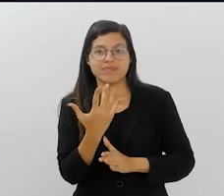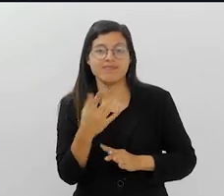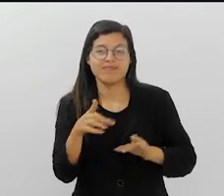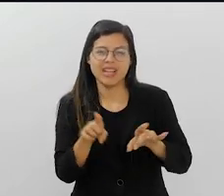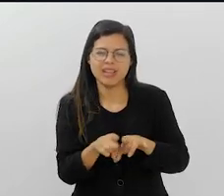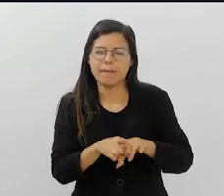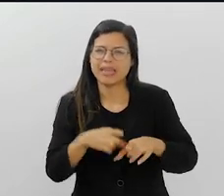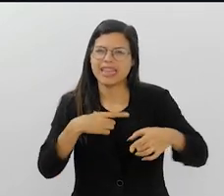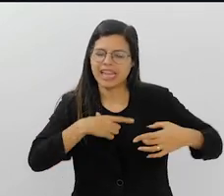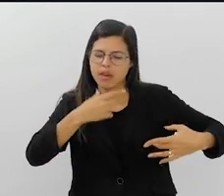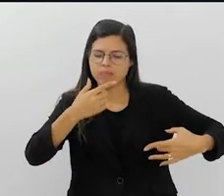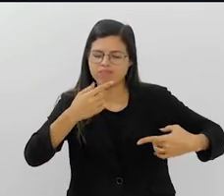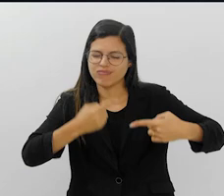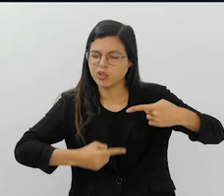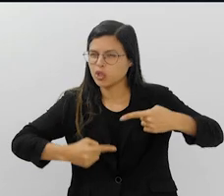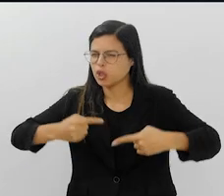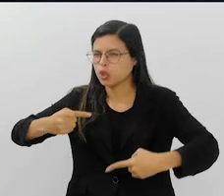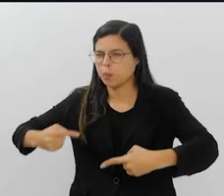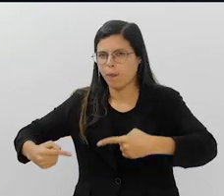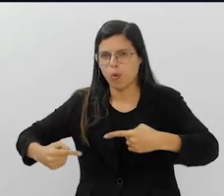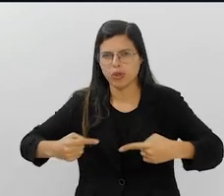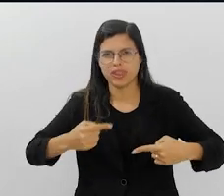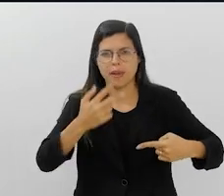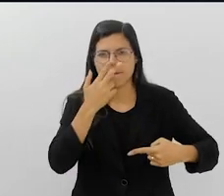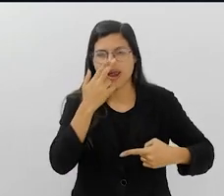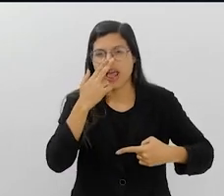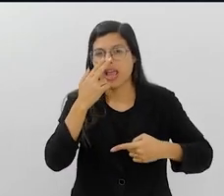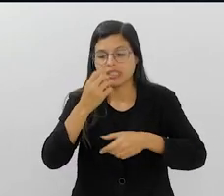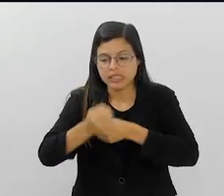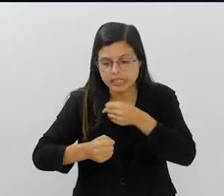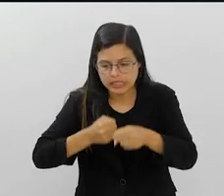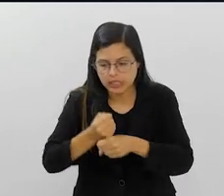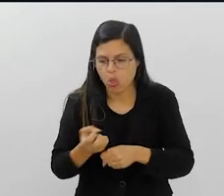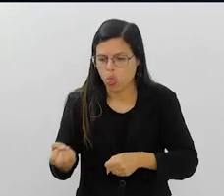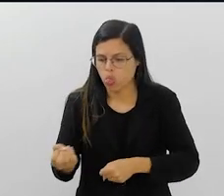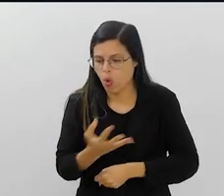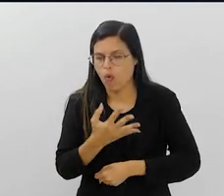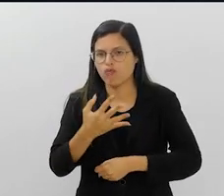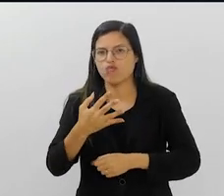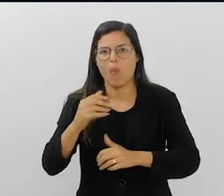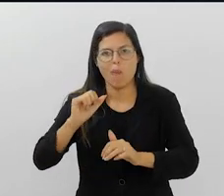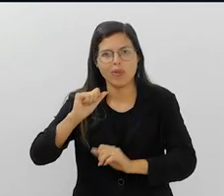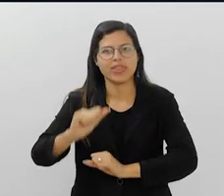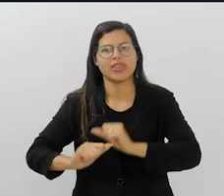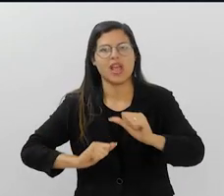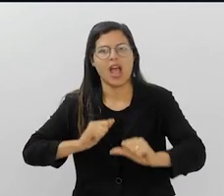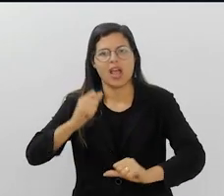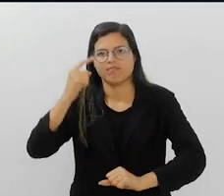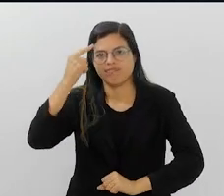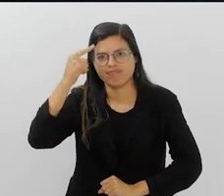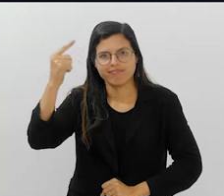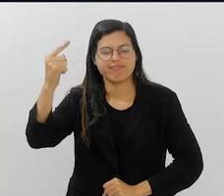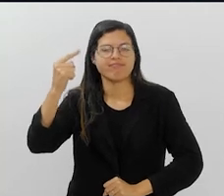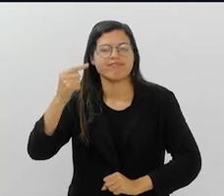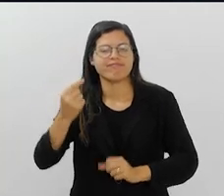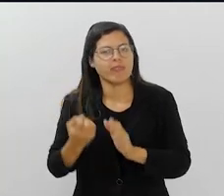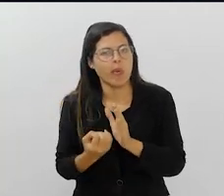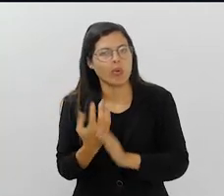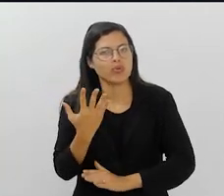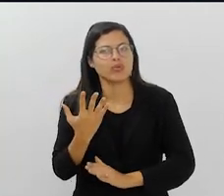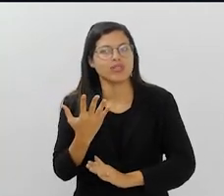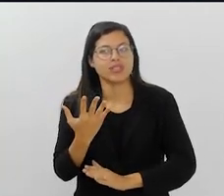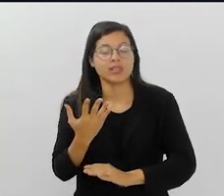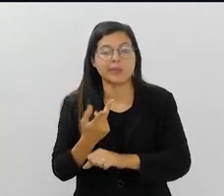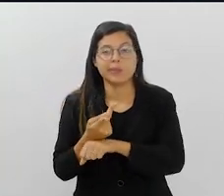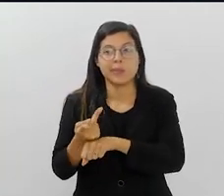Isso também envolve uma disputa, né? Então, você tem que ficar se recriando a cada ano, você tem que se reinventar a cada ano